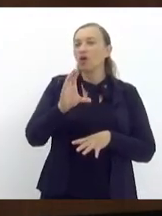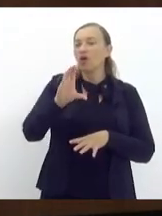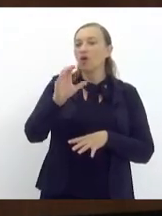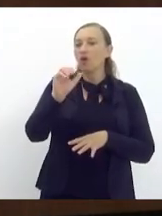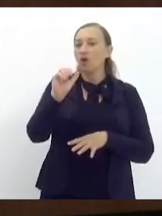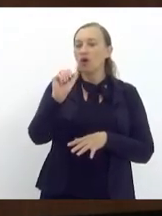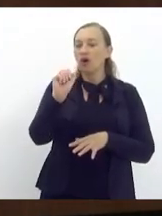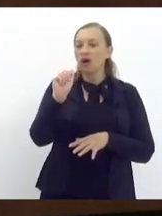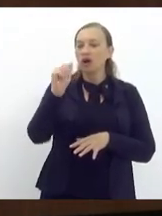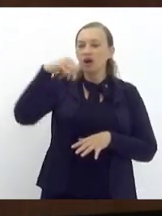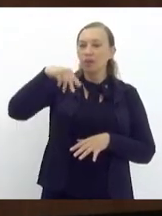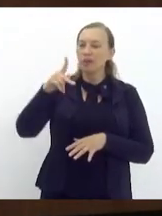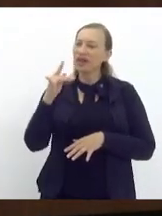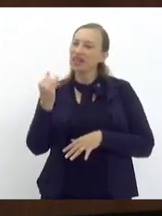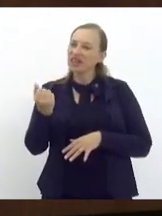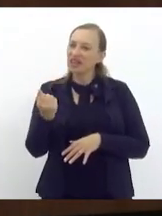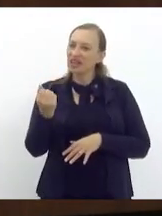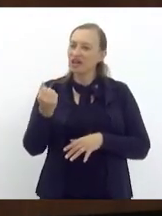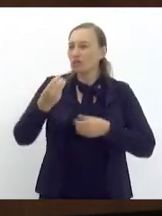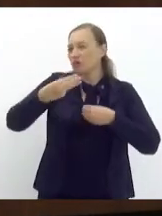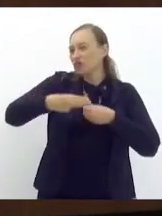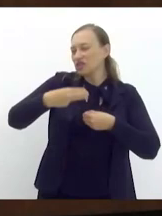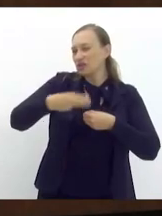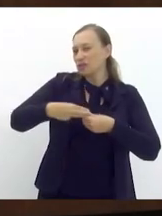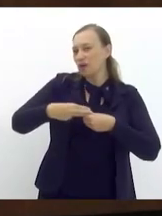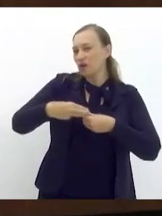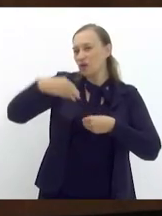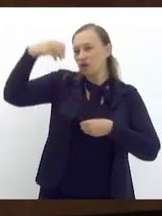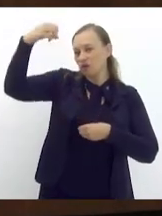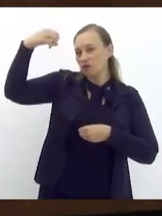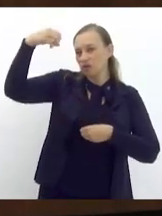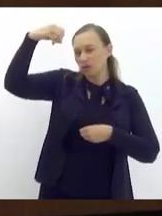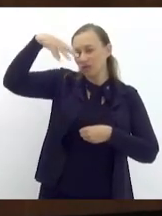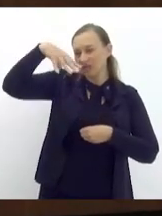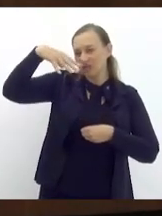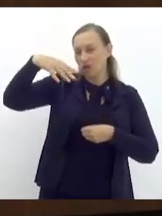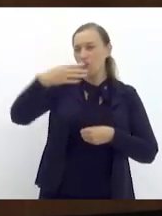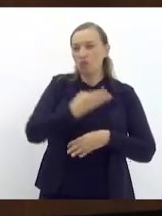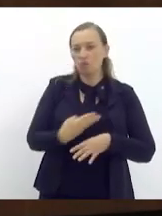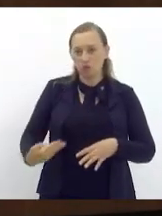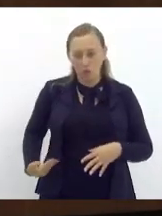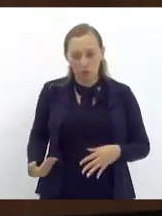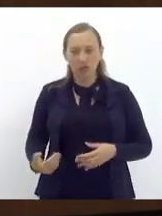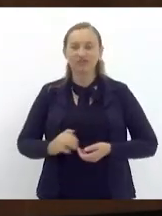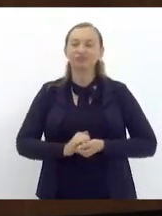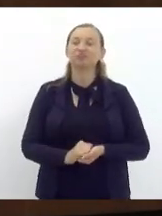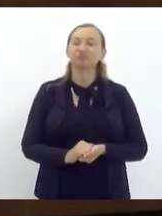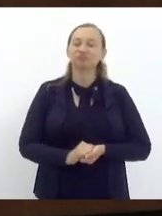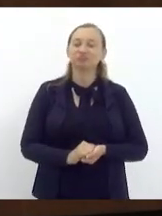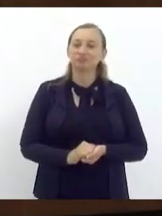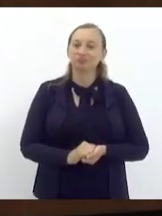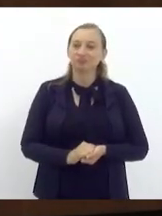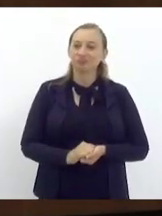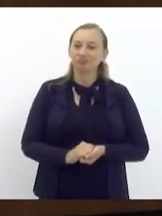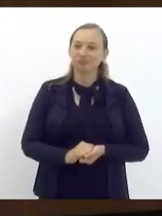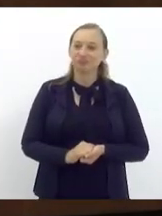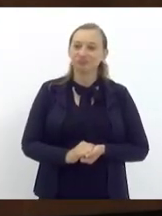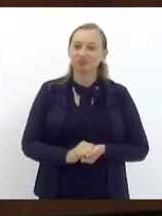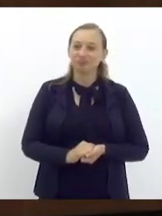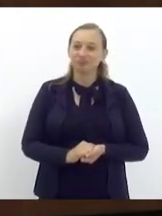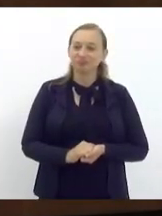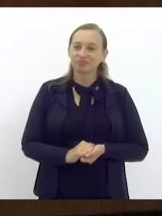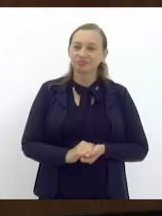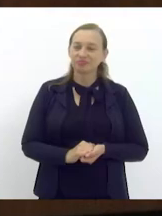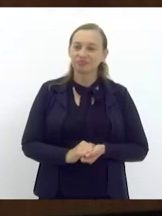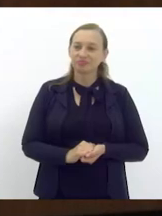que no fundo, chamava-se CME, que foi nesse mesmo período que virou a Rio Luz. e trouxe